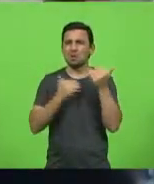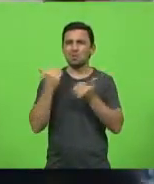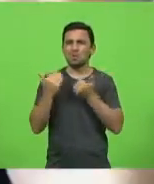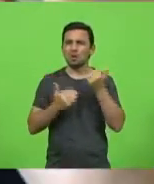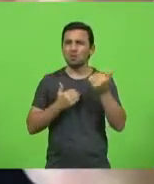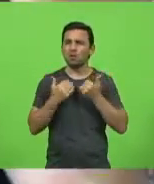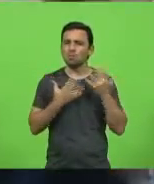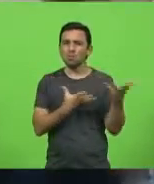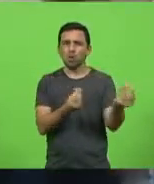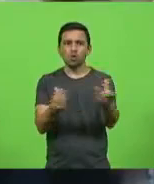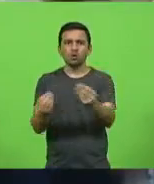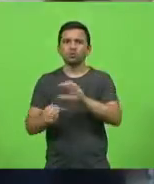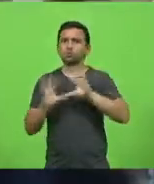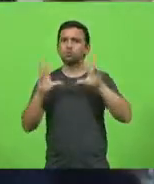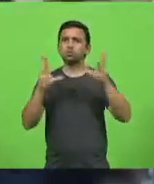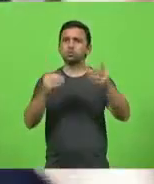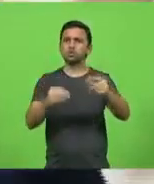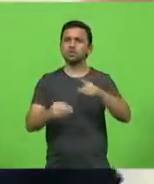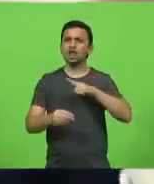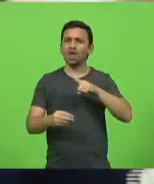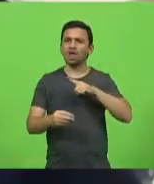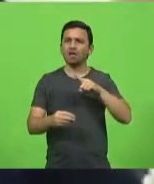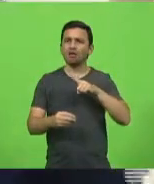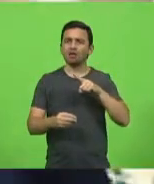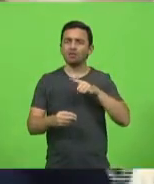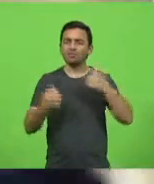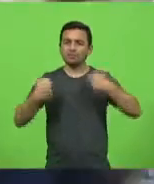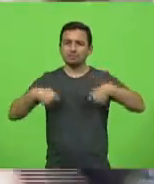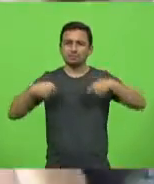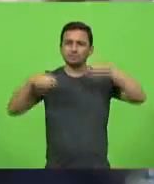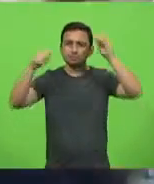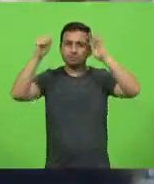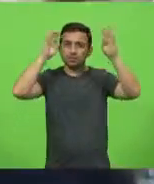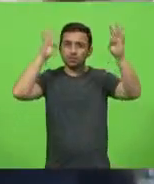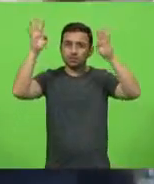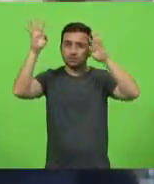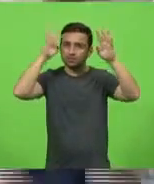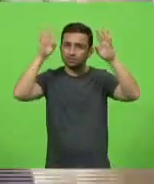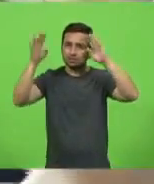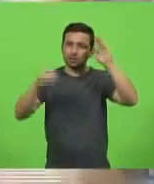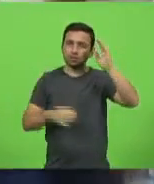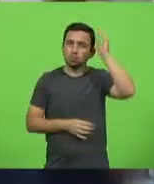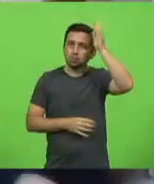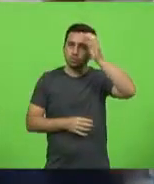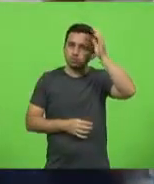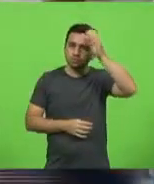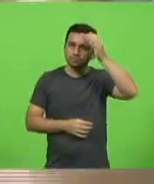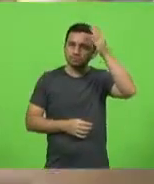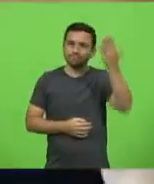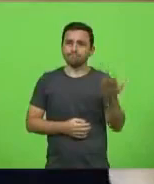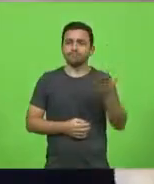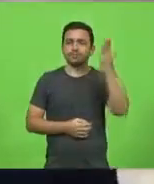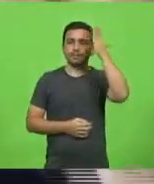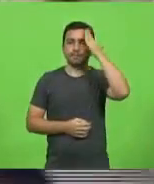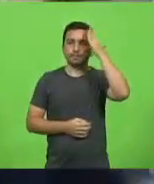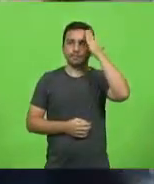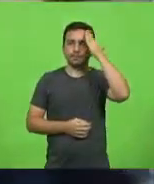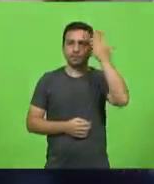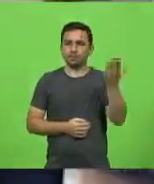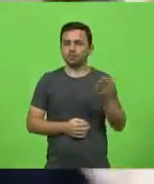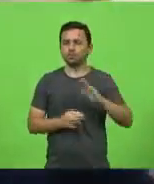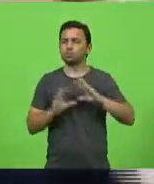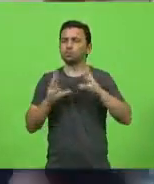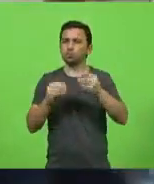Basta raciocinar. Basta se conscientizar disso. Para tomar pé de que somos todos